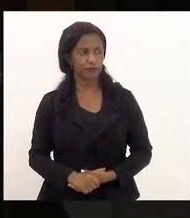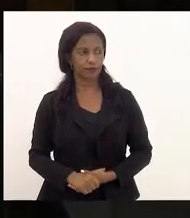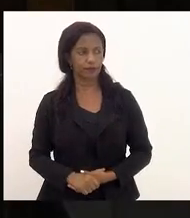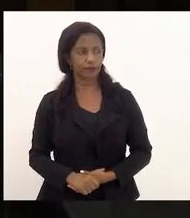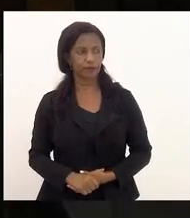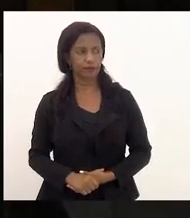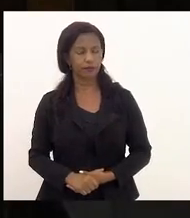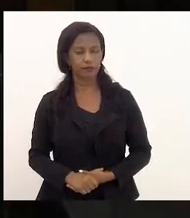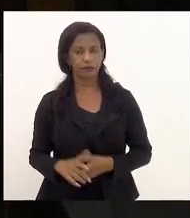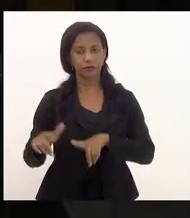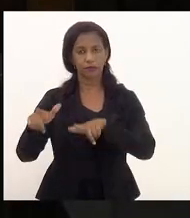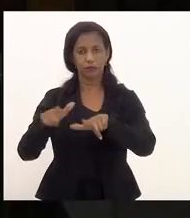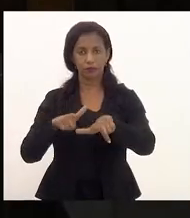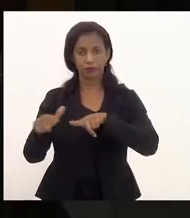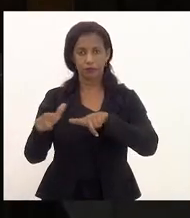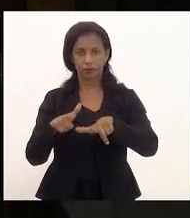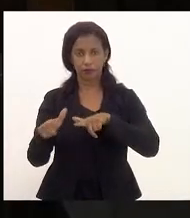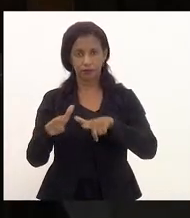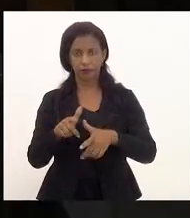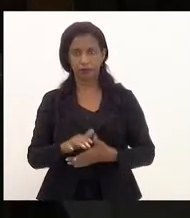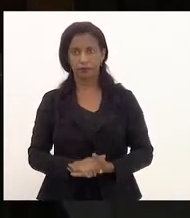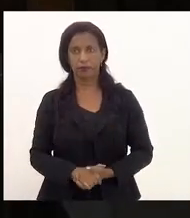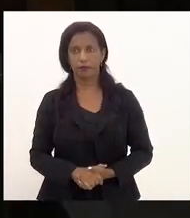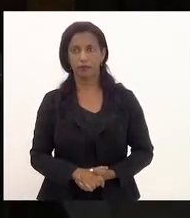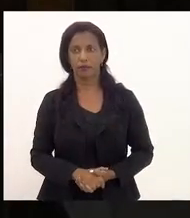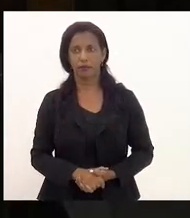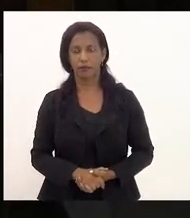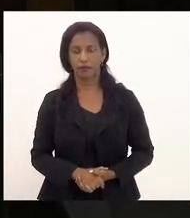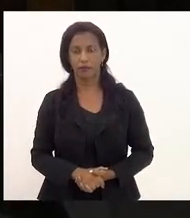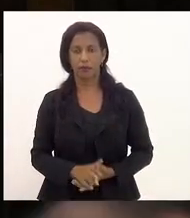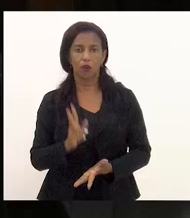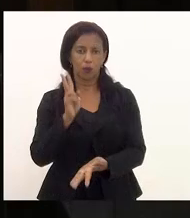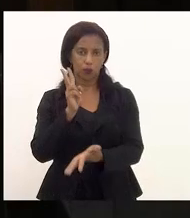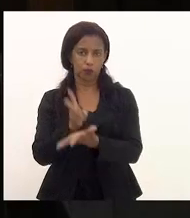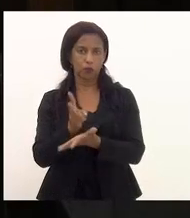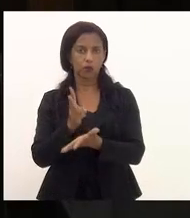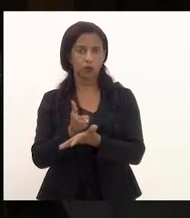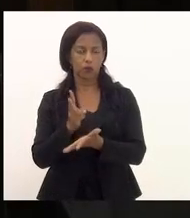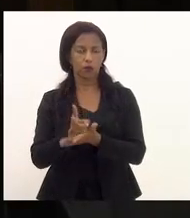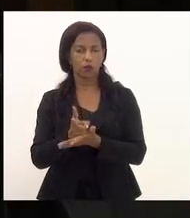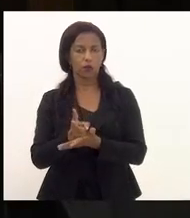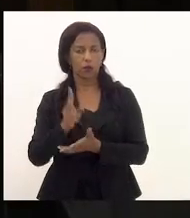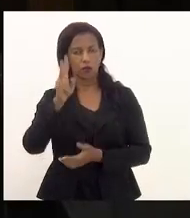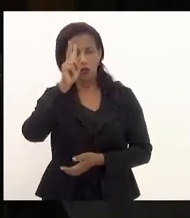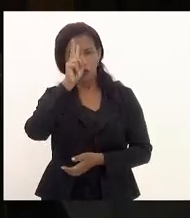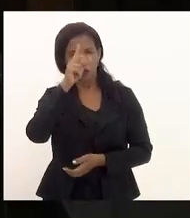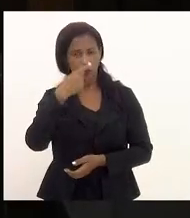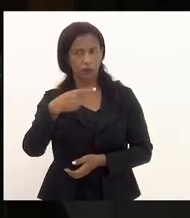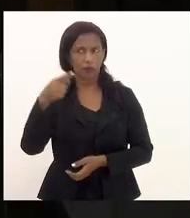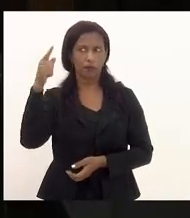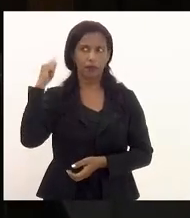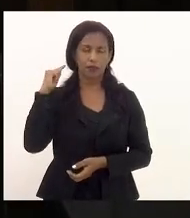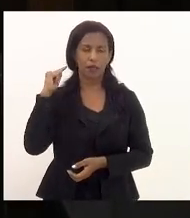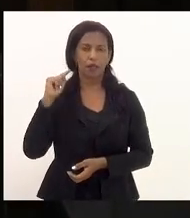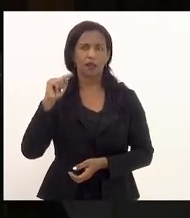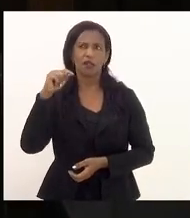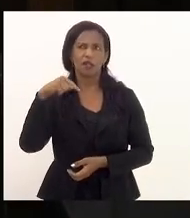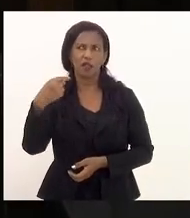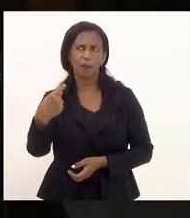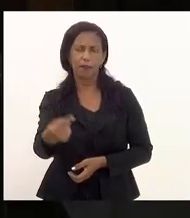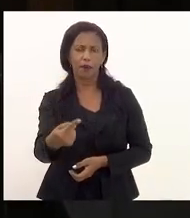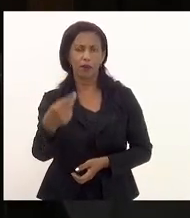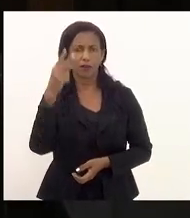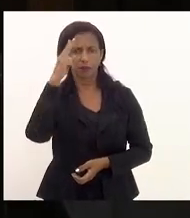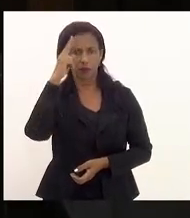os trabalhos continuaram segunda-feira passada e nessa que vem, no